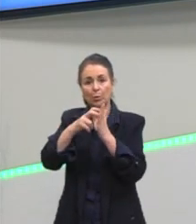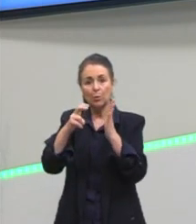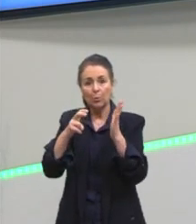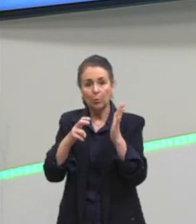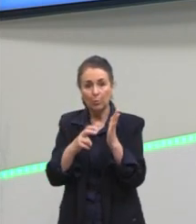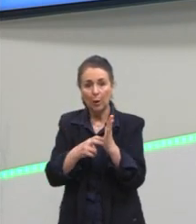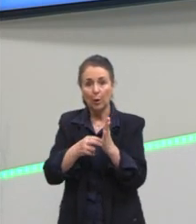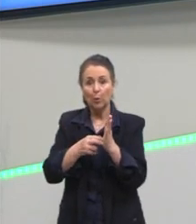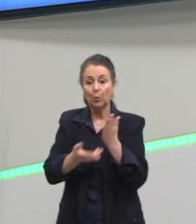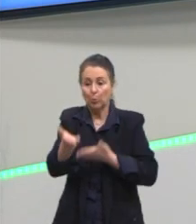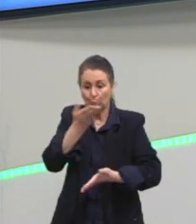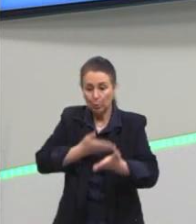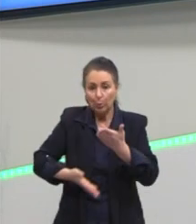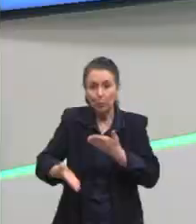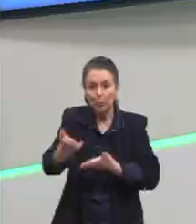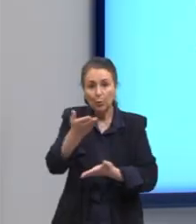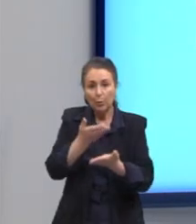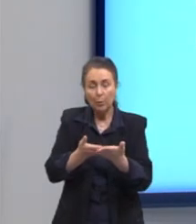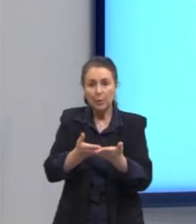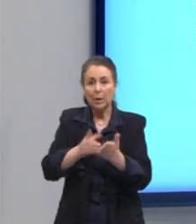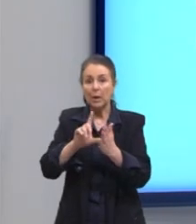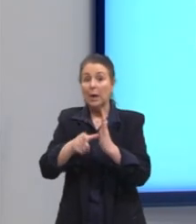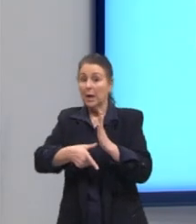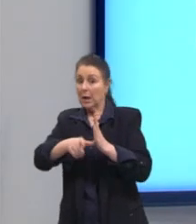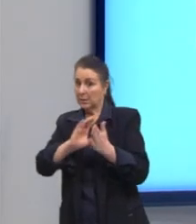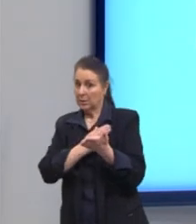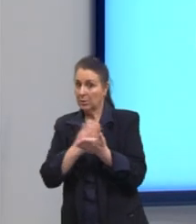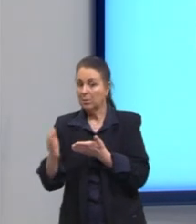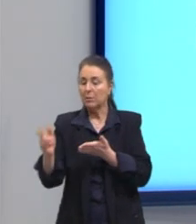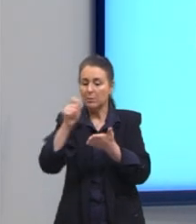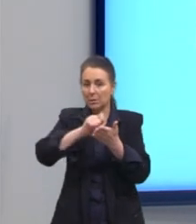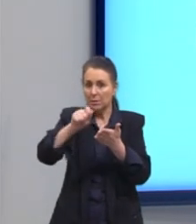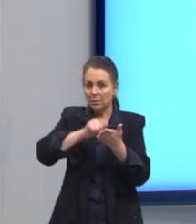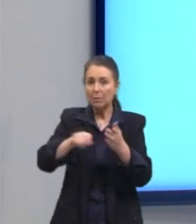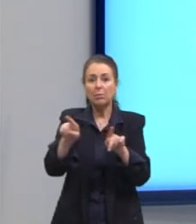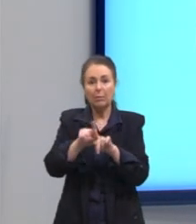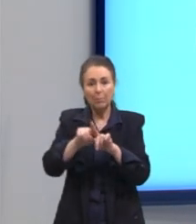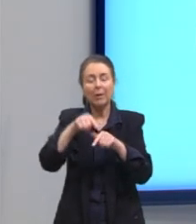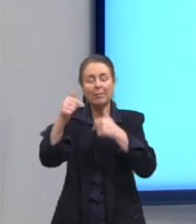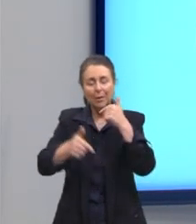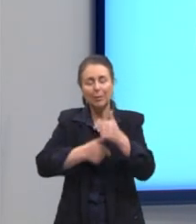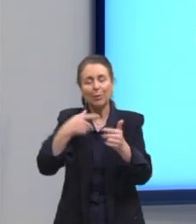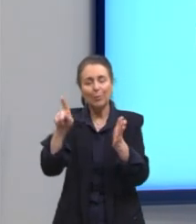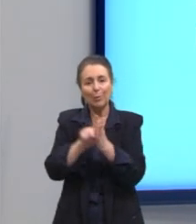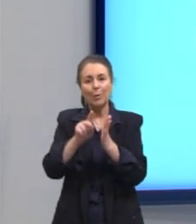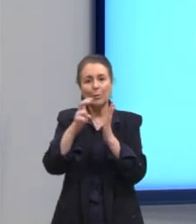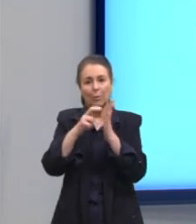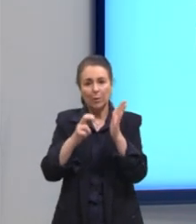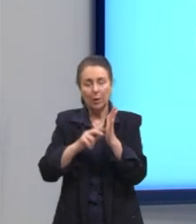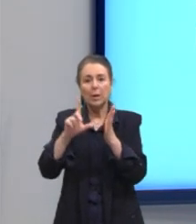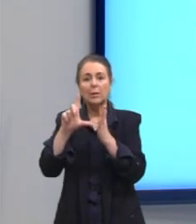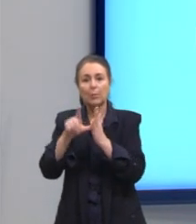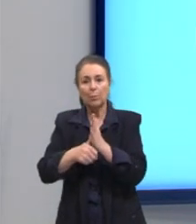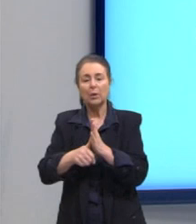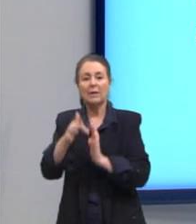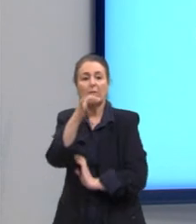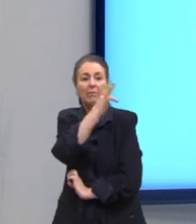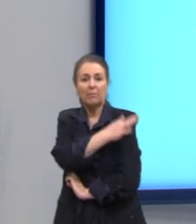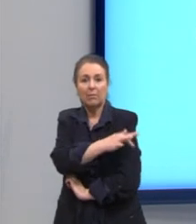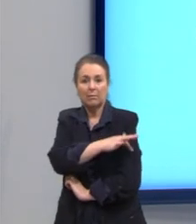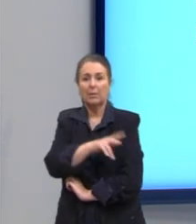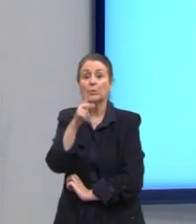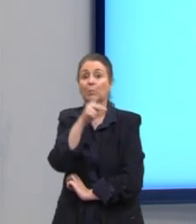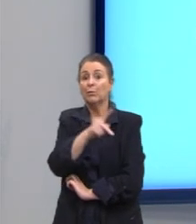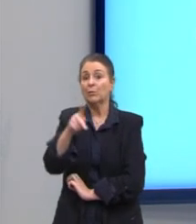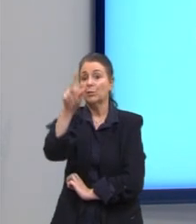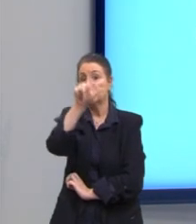Comércio, e antes de se tornar um escritor publicado, ele atuou como bancário, depois ele foi sócio de uma farmácia, ele foi professor de